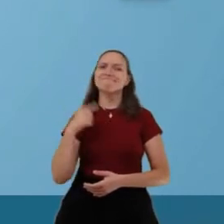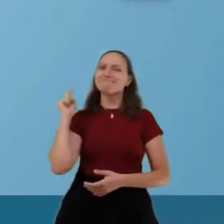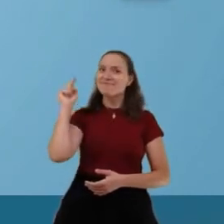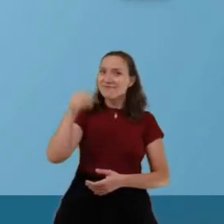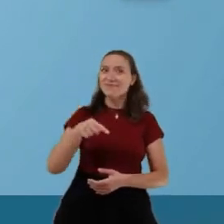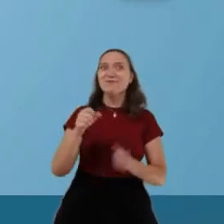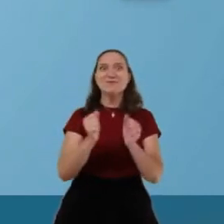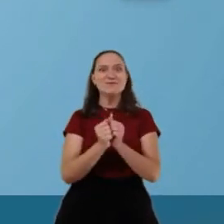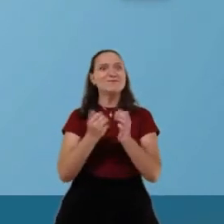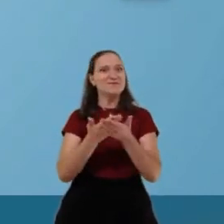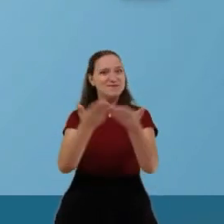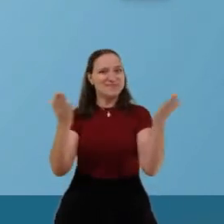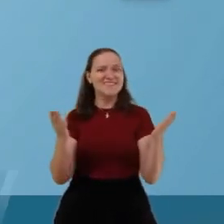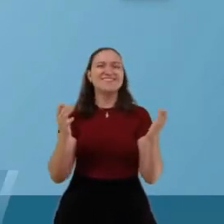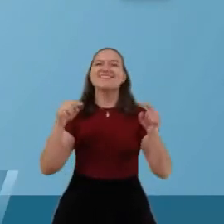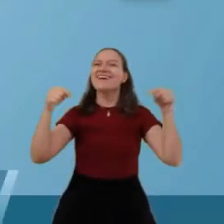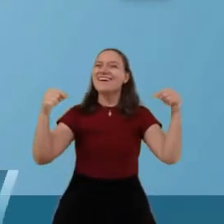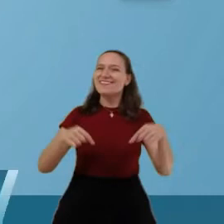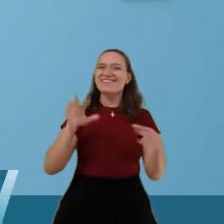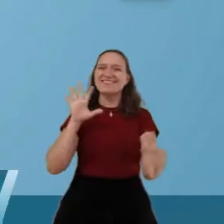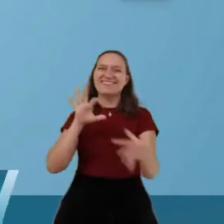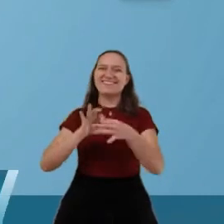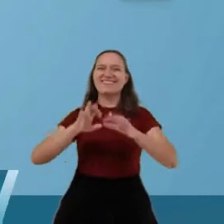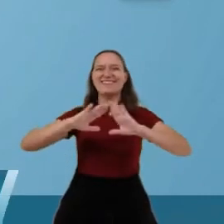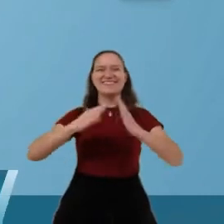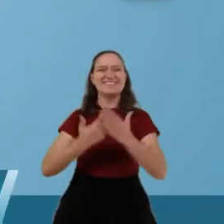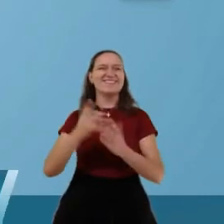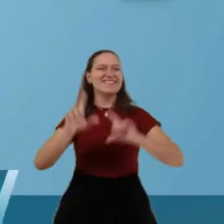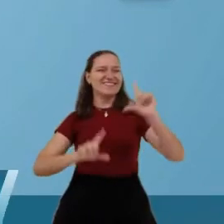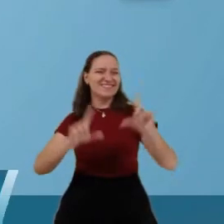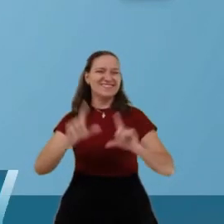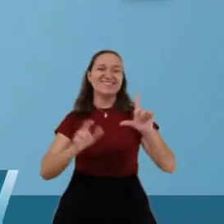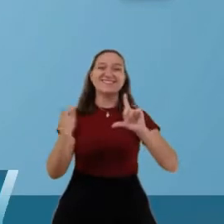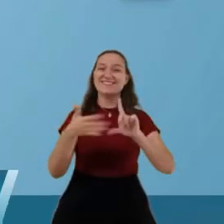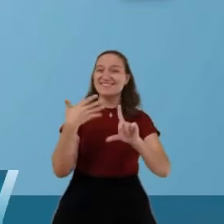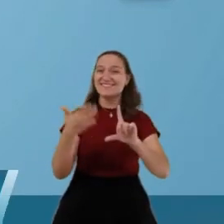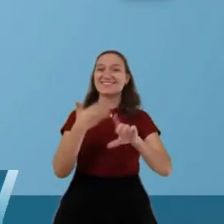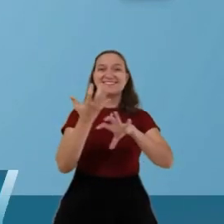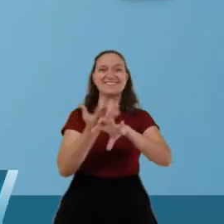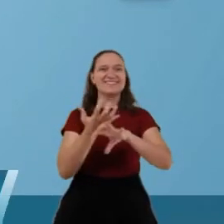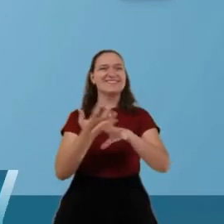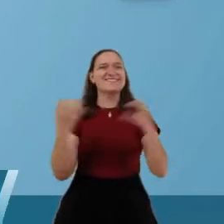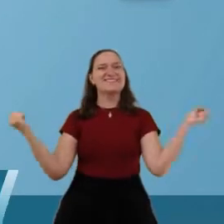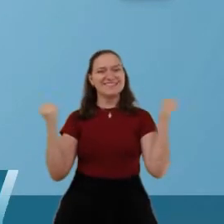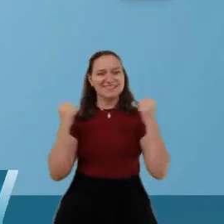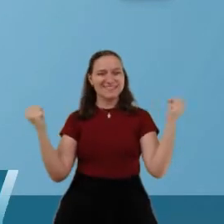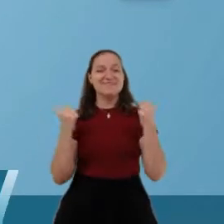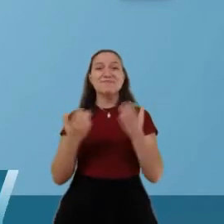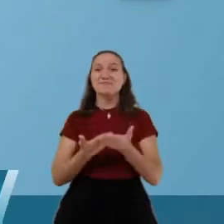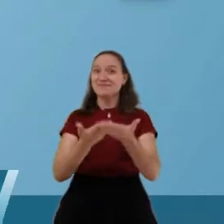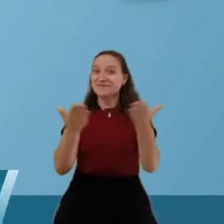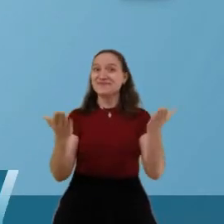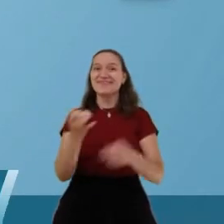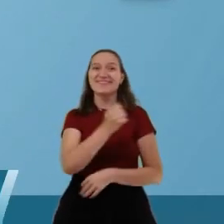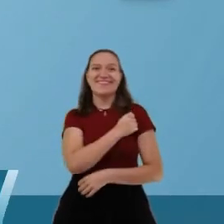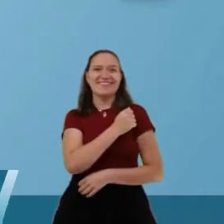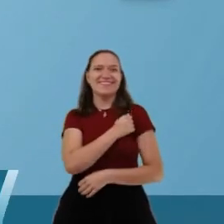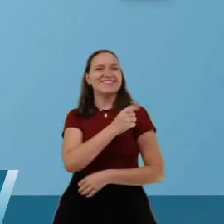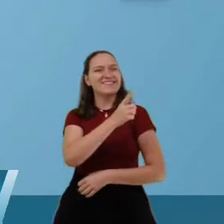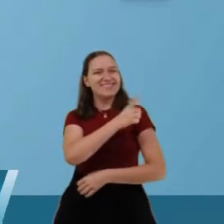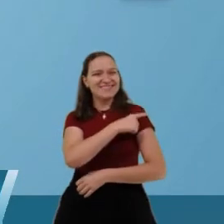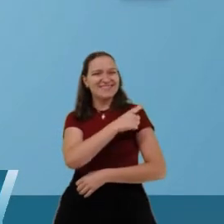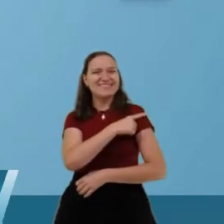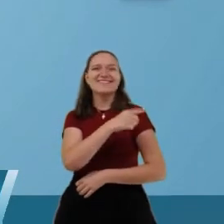vocês aqui no Conexão Escola TV com vídeo-aulas de Educação Física para vocês, alunos da